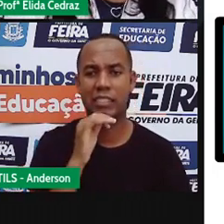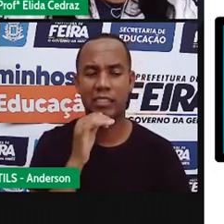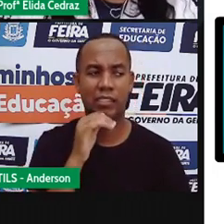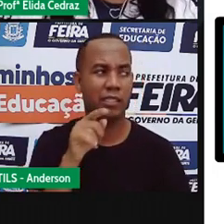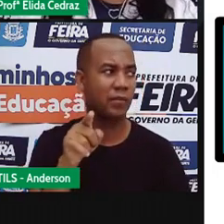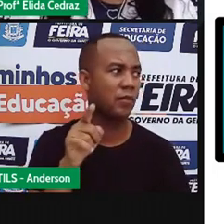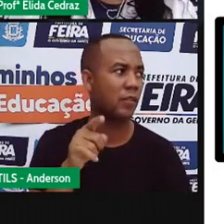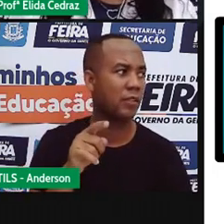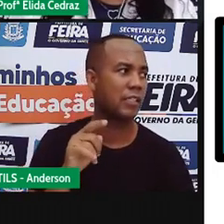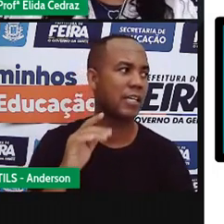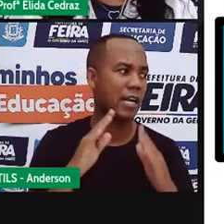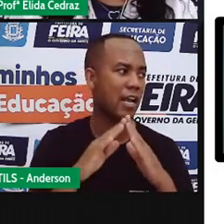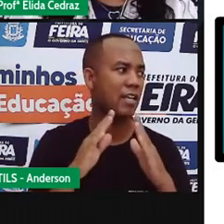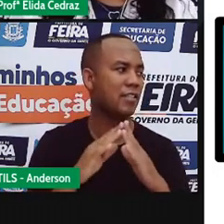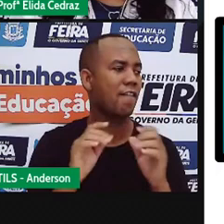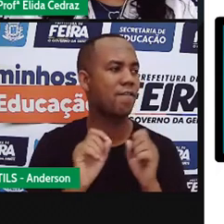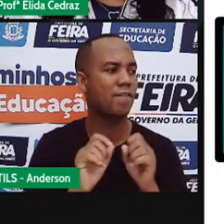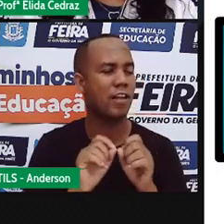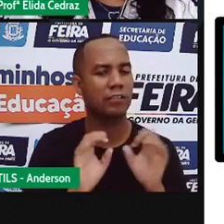nome do objeto.